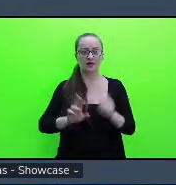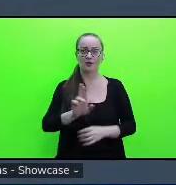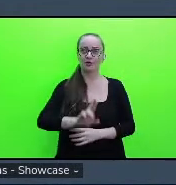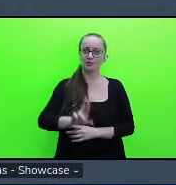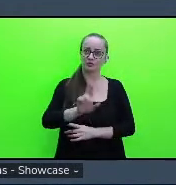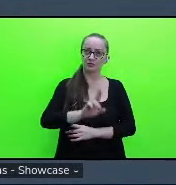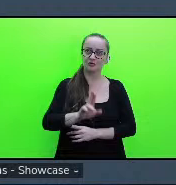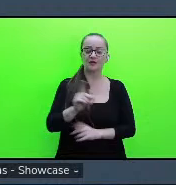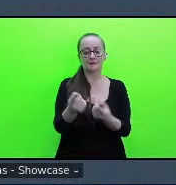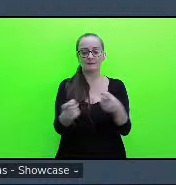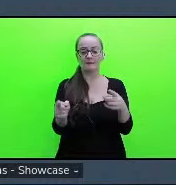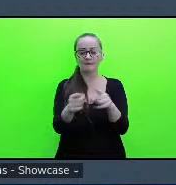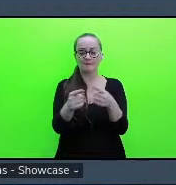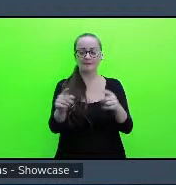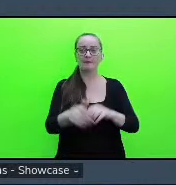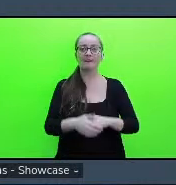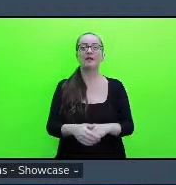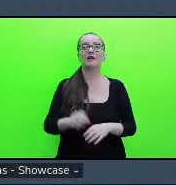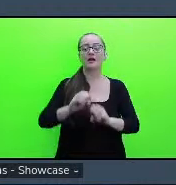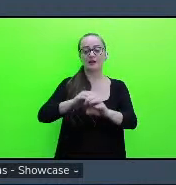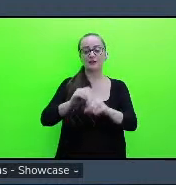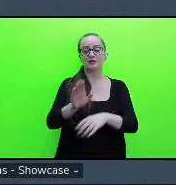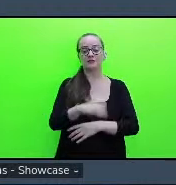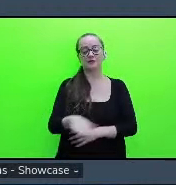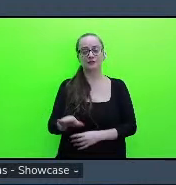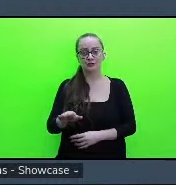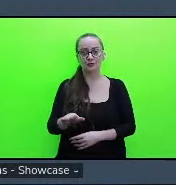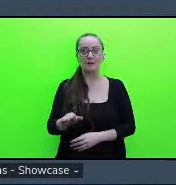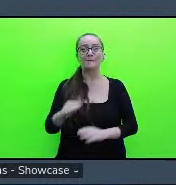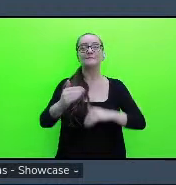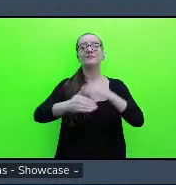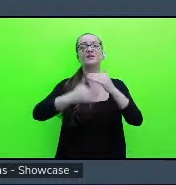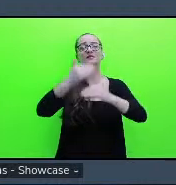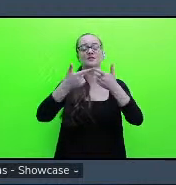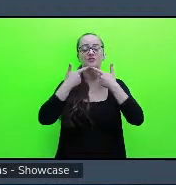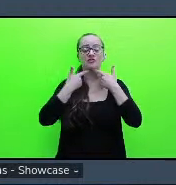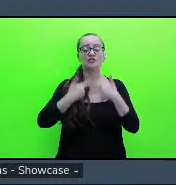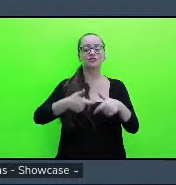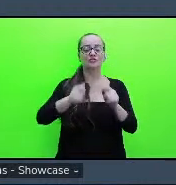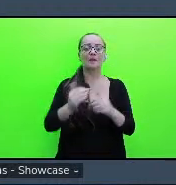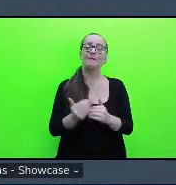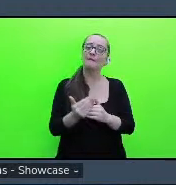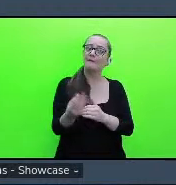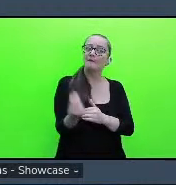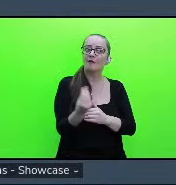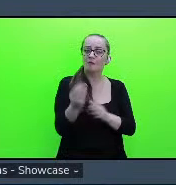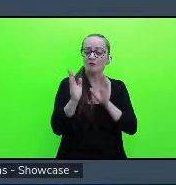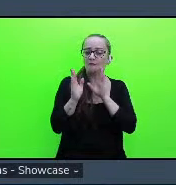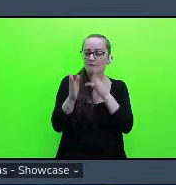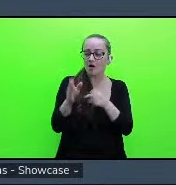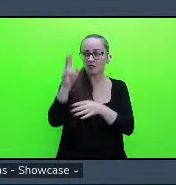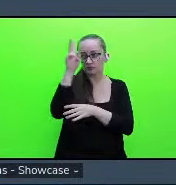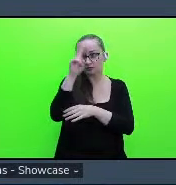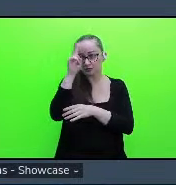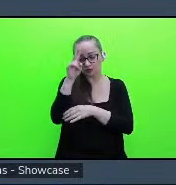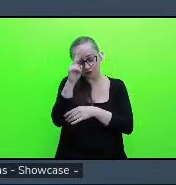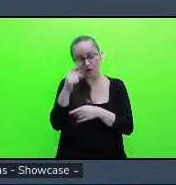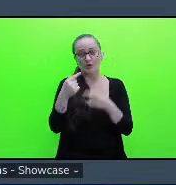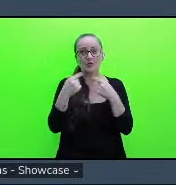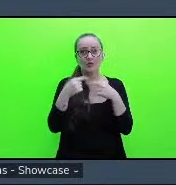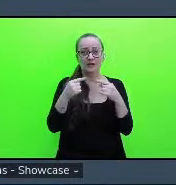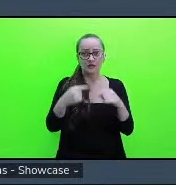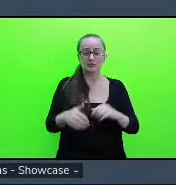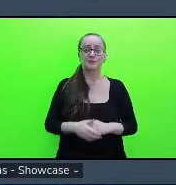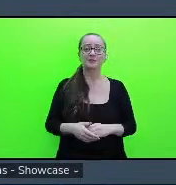na educação infantil para o desenvolvimento da linguagem a partir do enfoque histórico crítico os objetivos